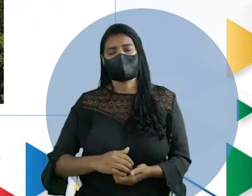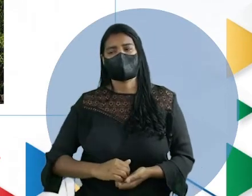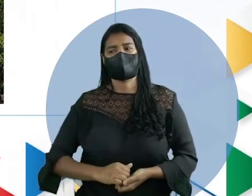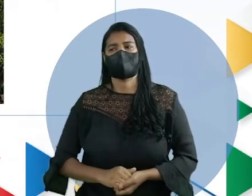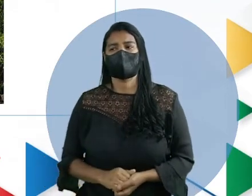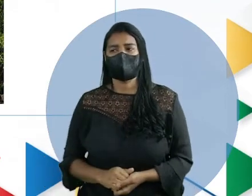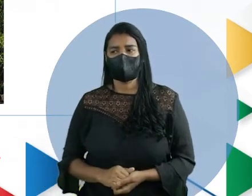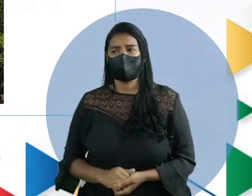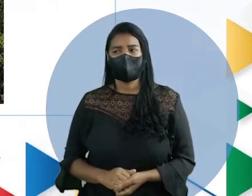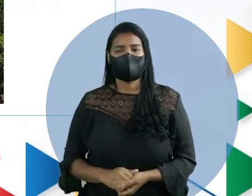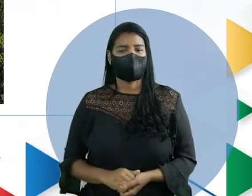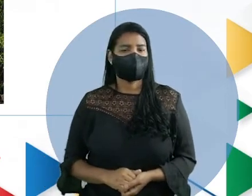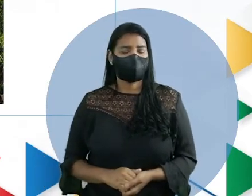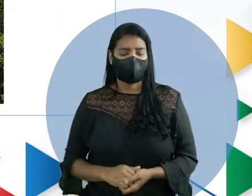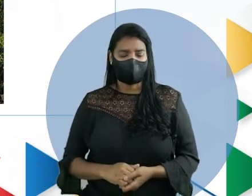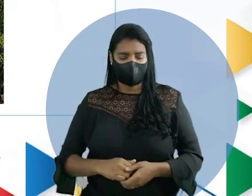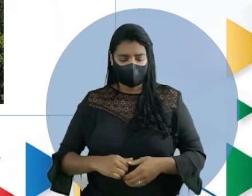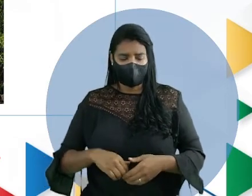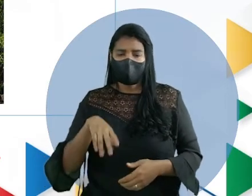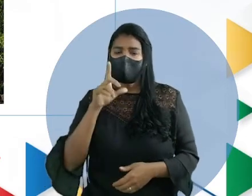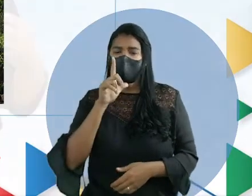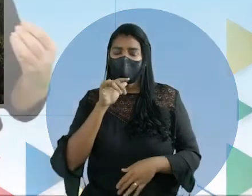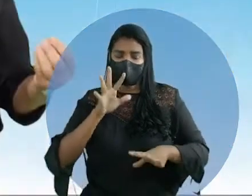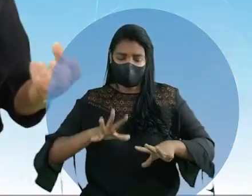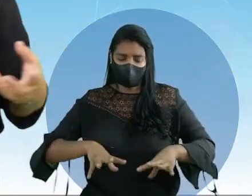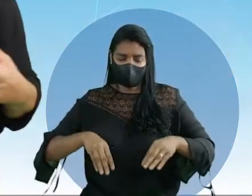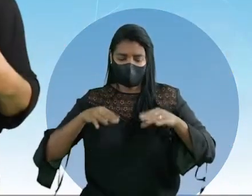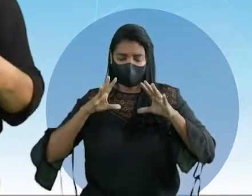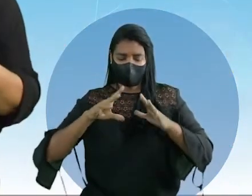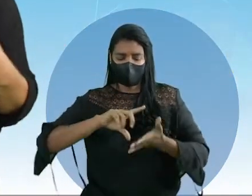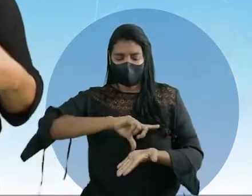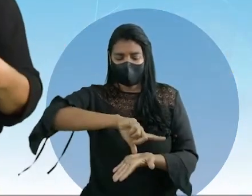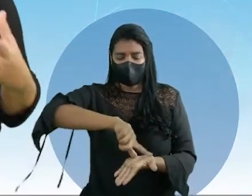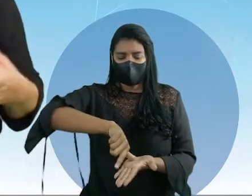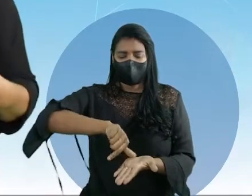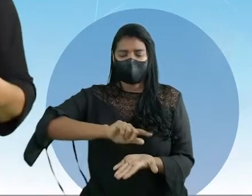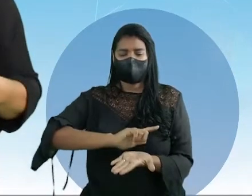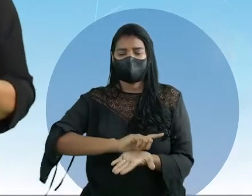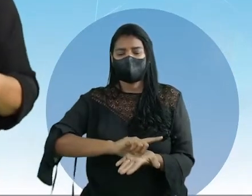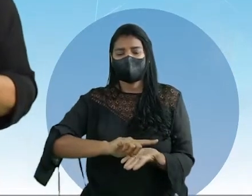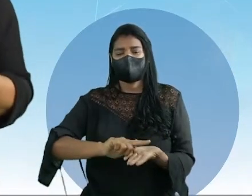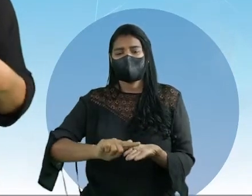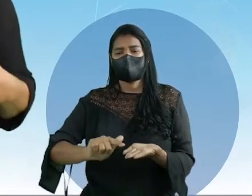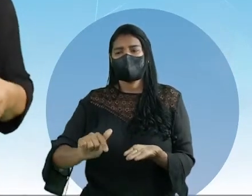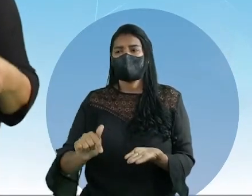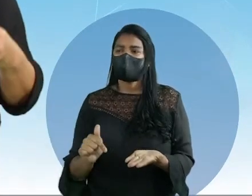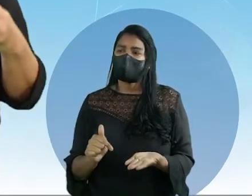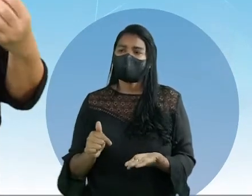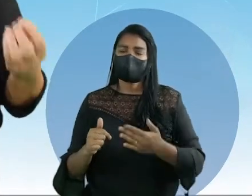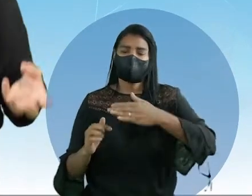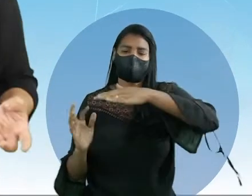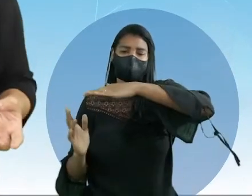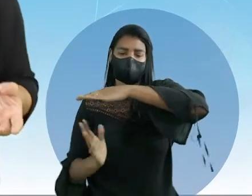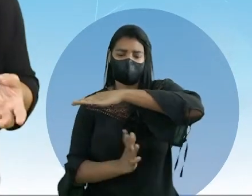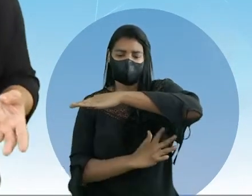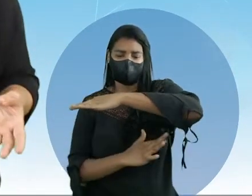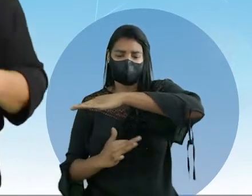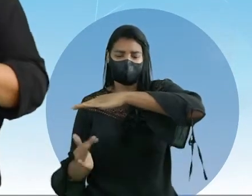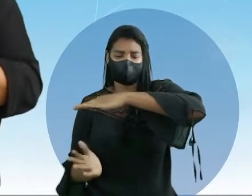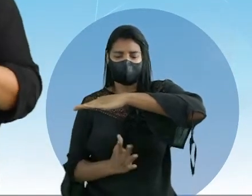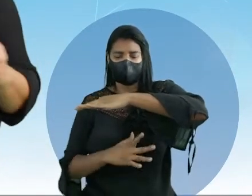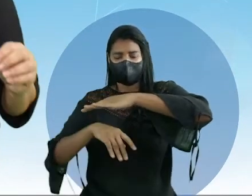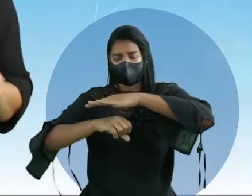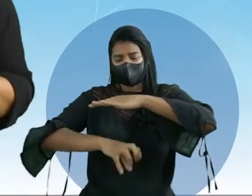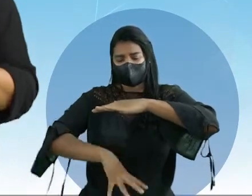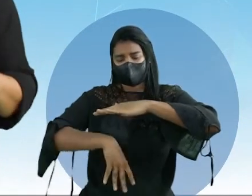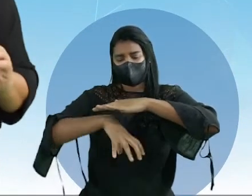Com as suas águas limpas, com todo o seu arrecifes, com todos os seus corais belíssimos. E uma